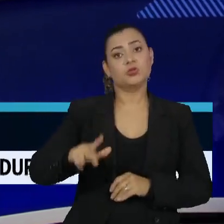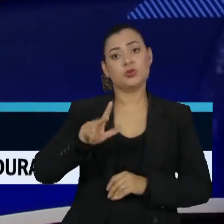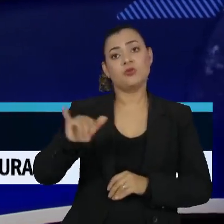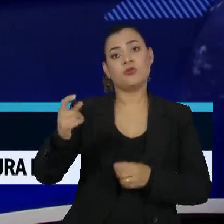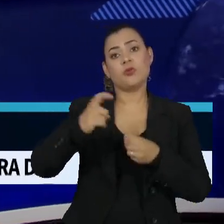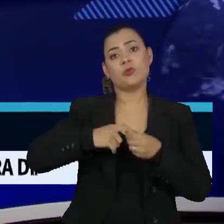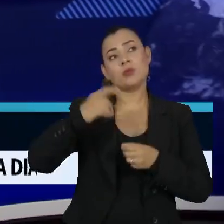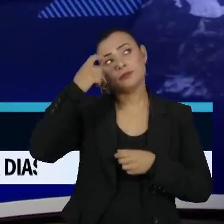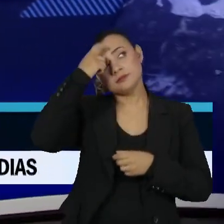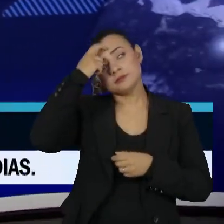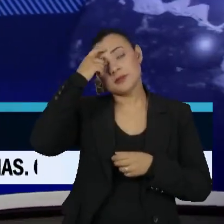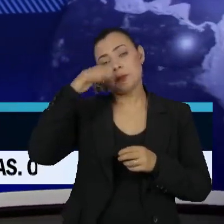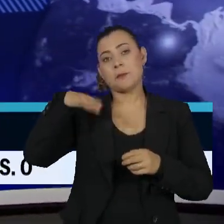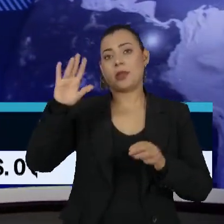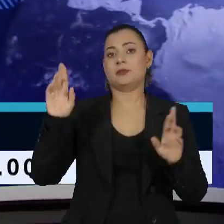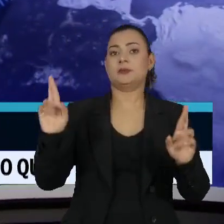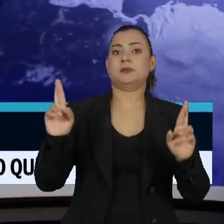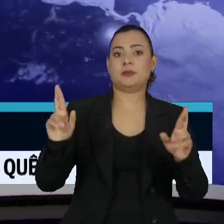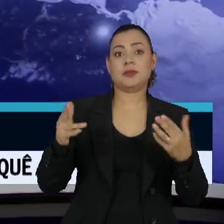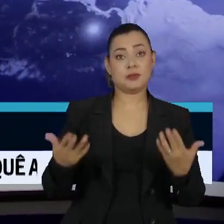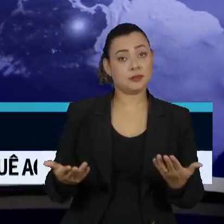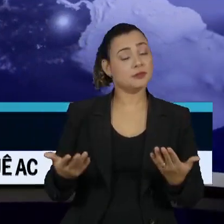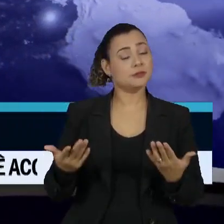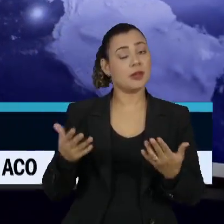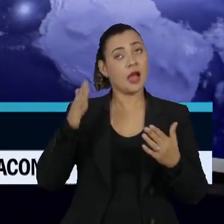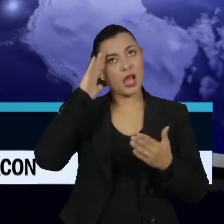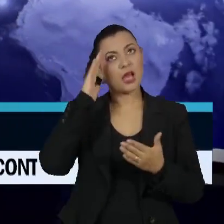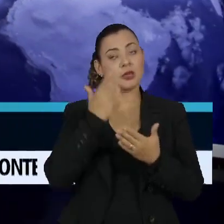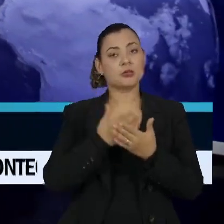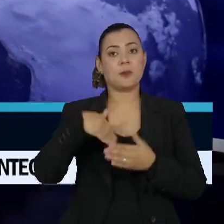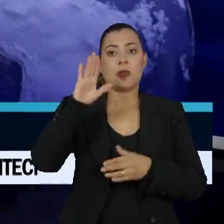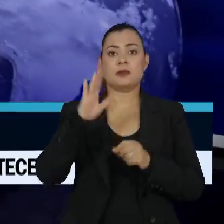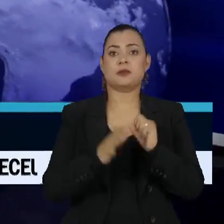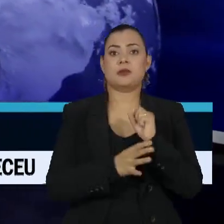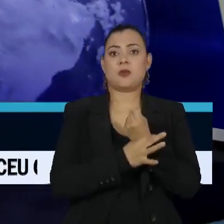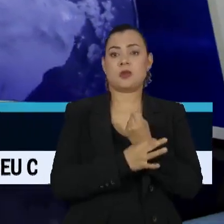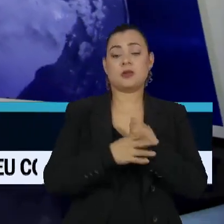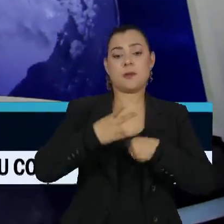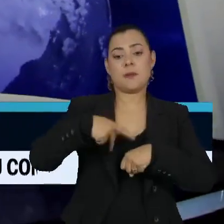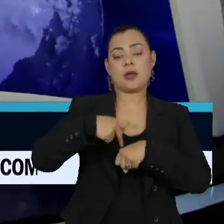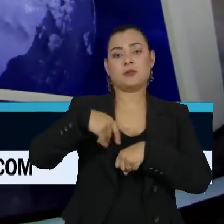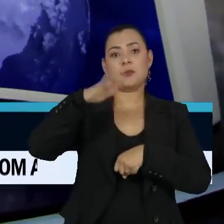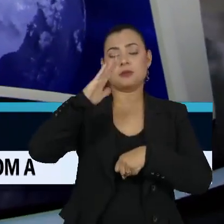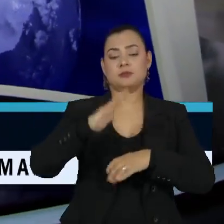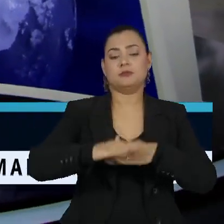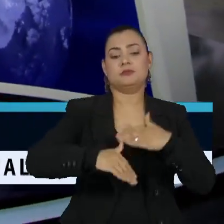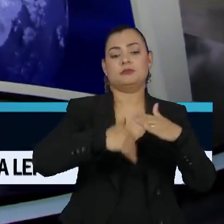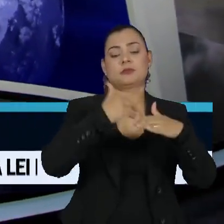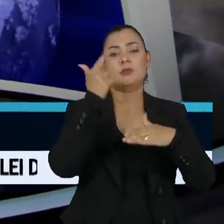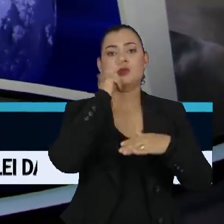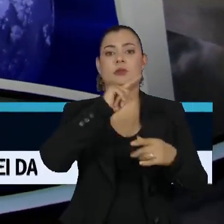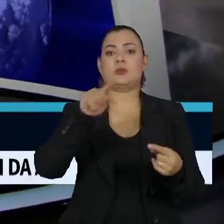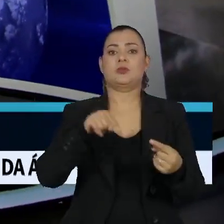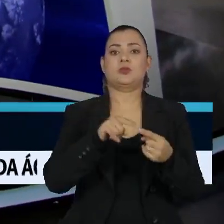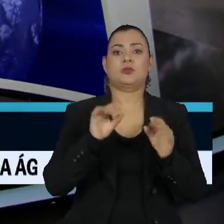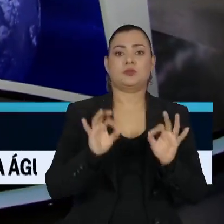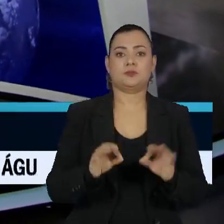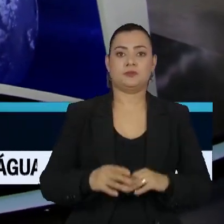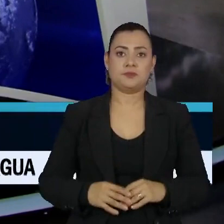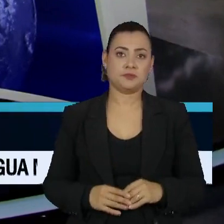voltar a manter essa esperança e manter também essa segurança de que o país está nos trilhos e vai alcançar os seus objetivos.